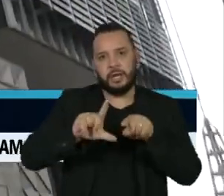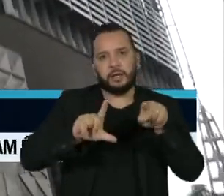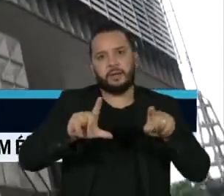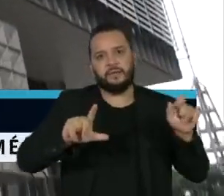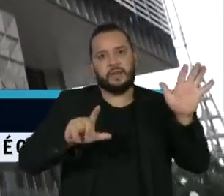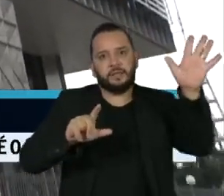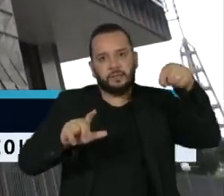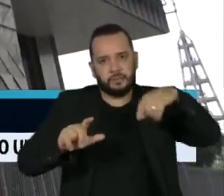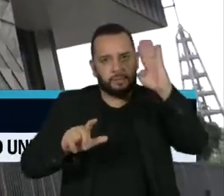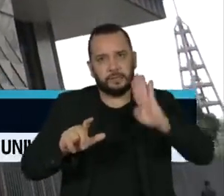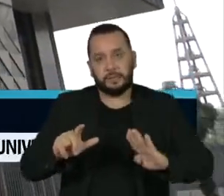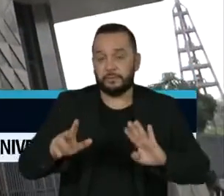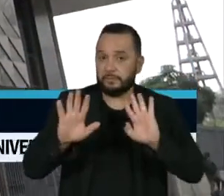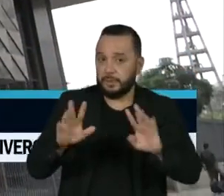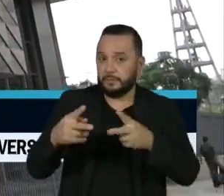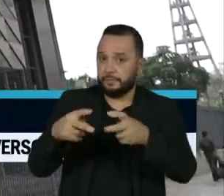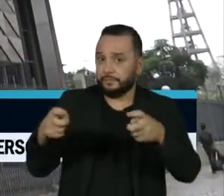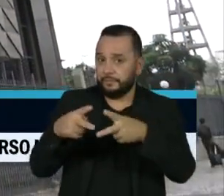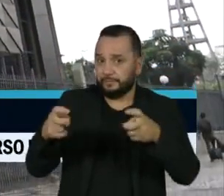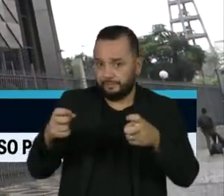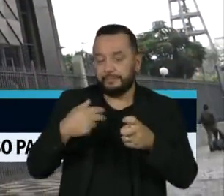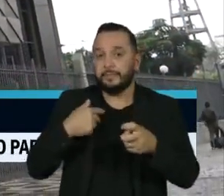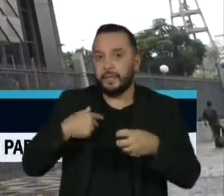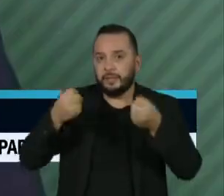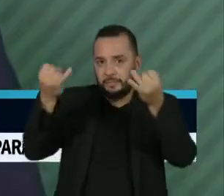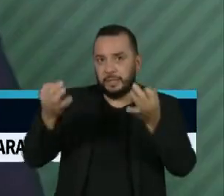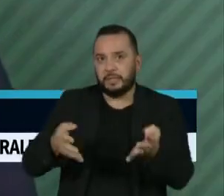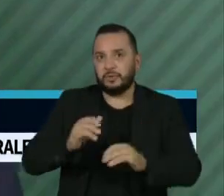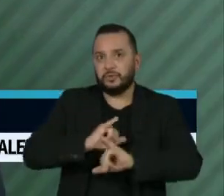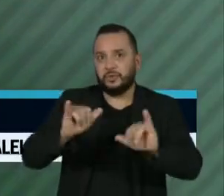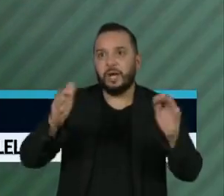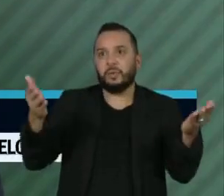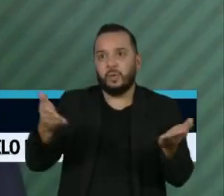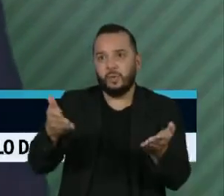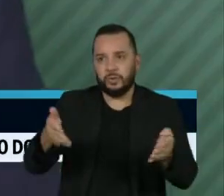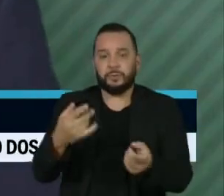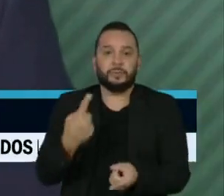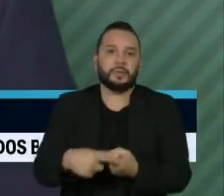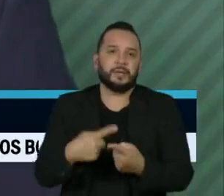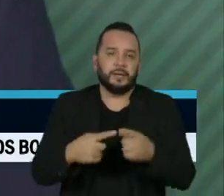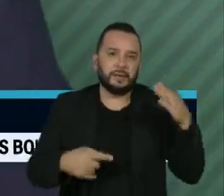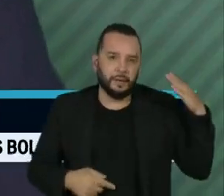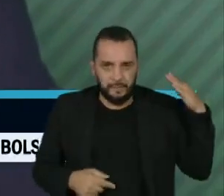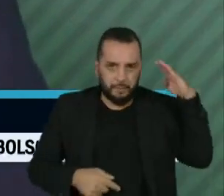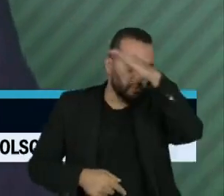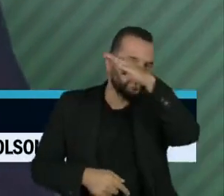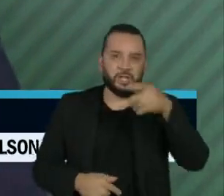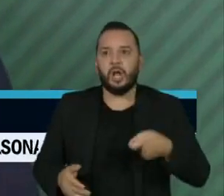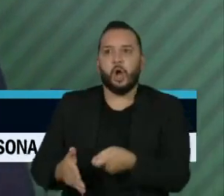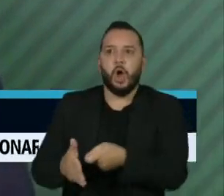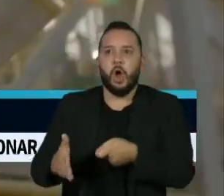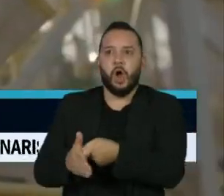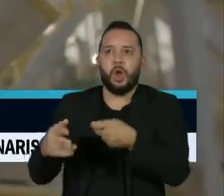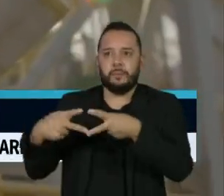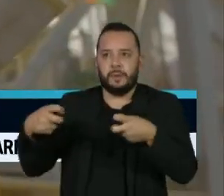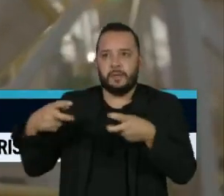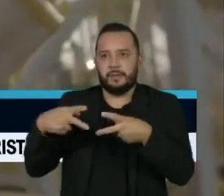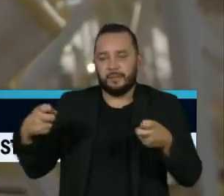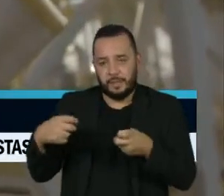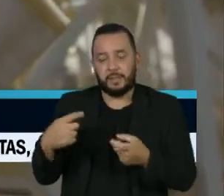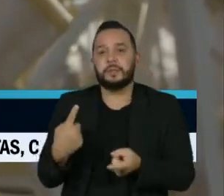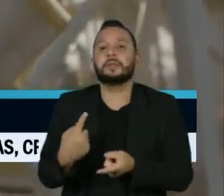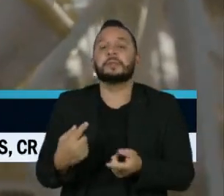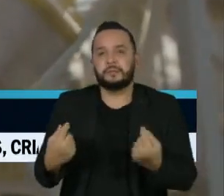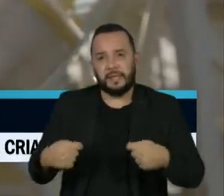justificativas da Petrobras foram divulgadas hoje para rebater as cobranças do presidente Jair Bolsonaro pela